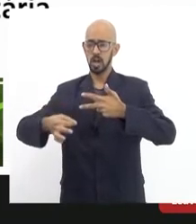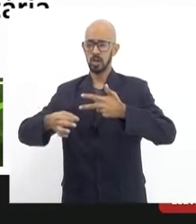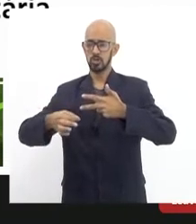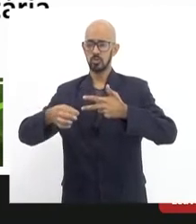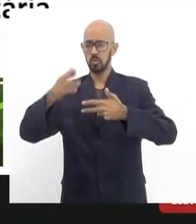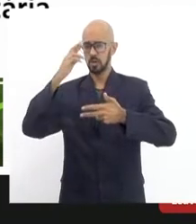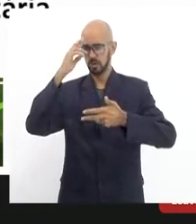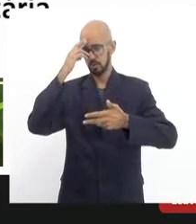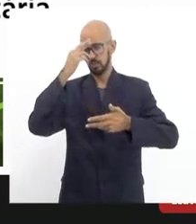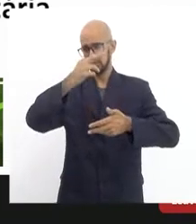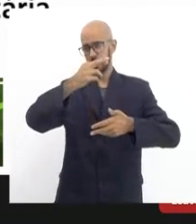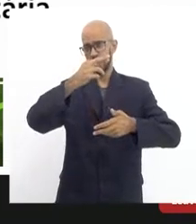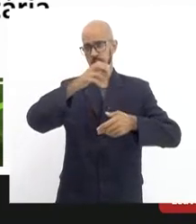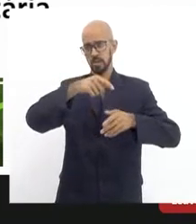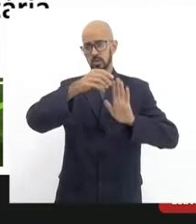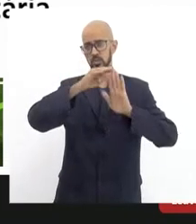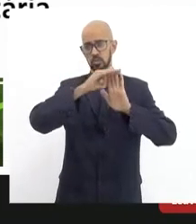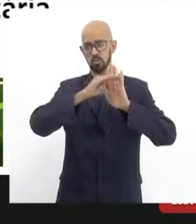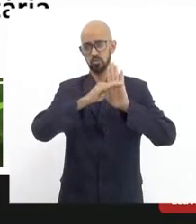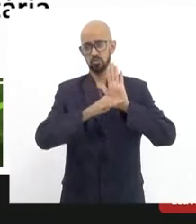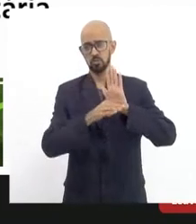determinar, concluir, enfim,